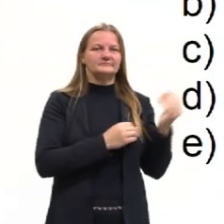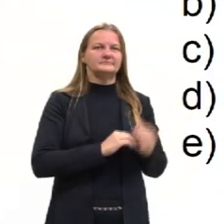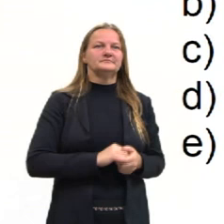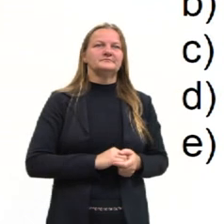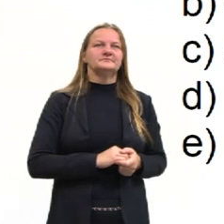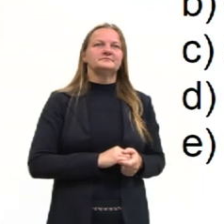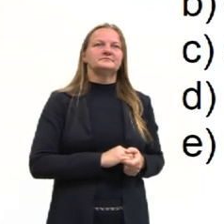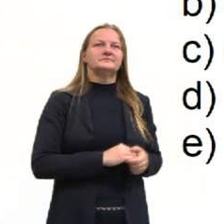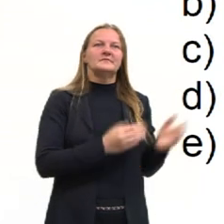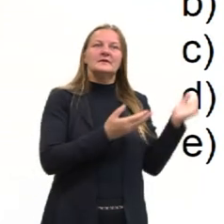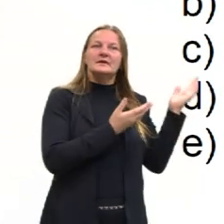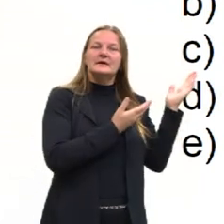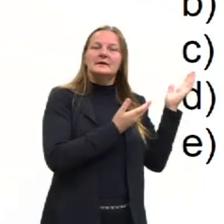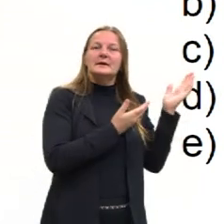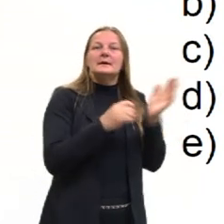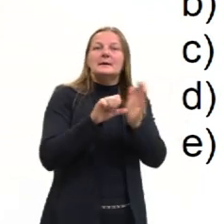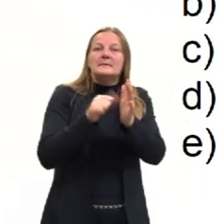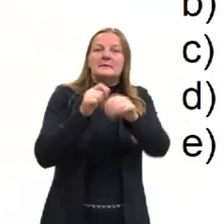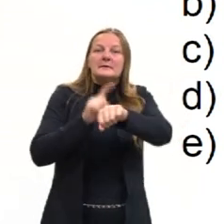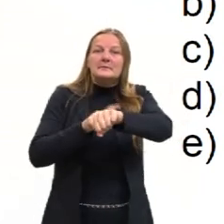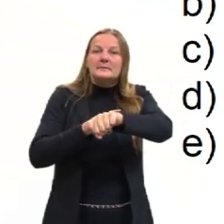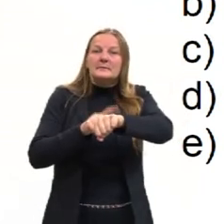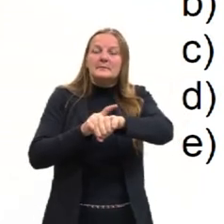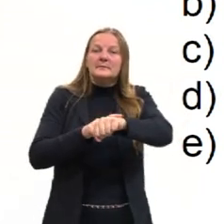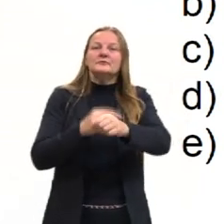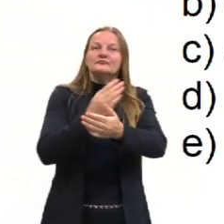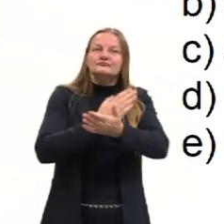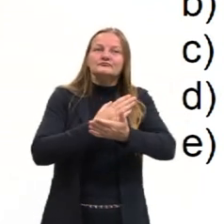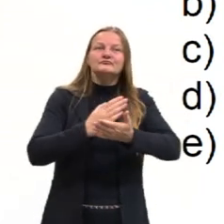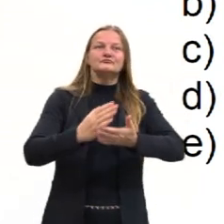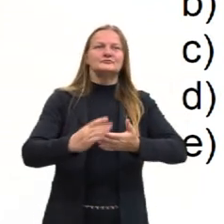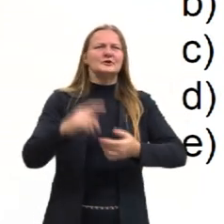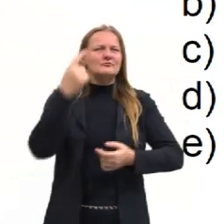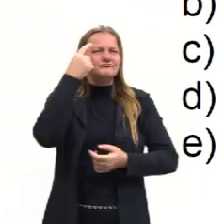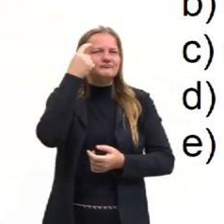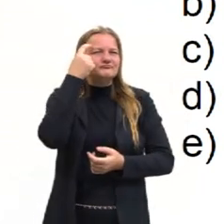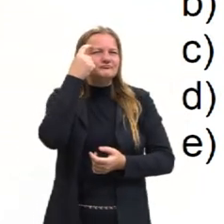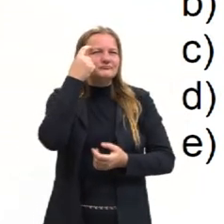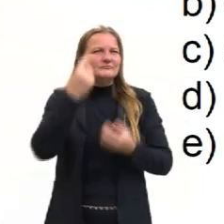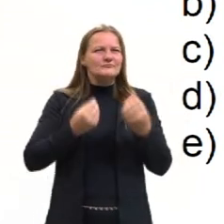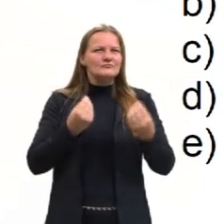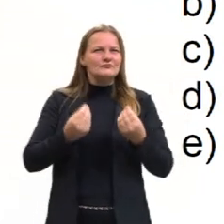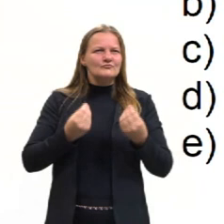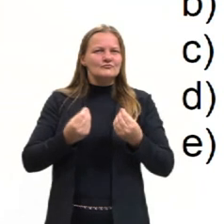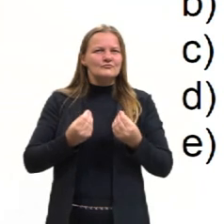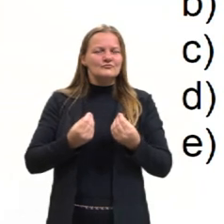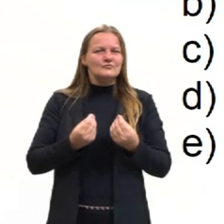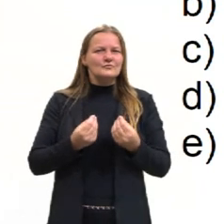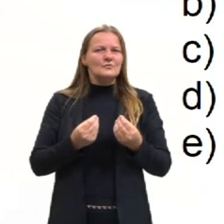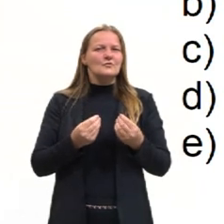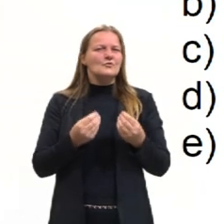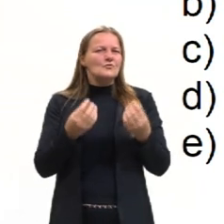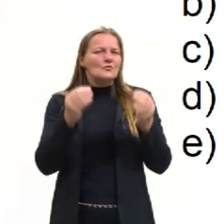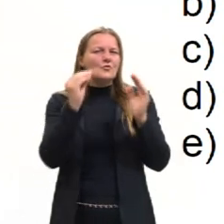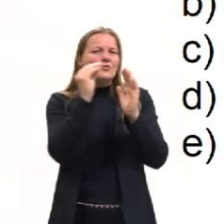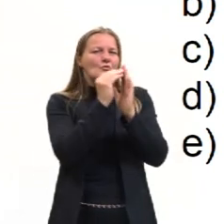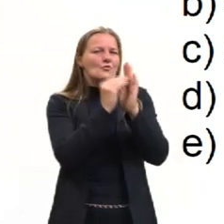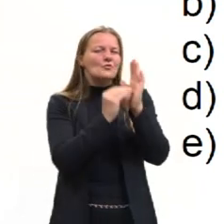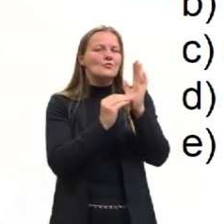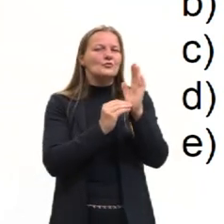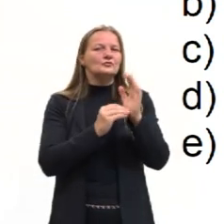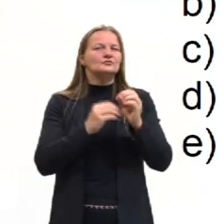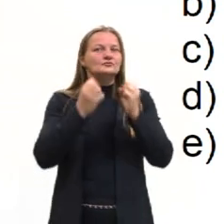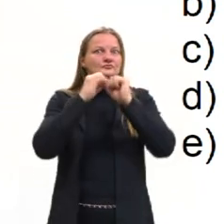Então, no primeiro momento, antes de a gente começar, então, a ideia de contemplar o